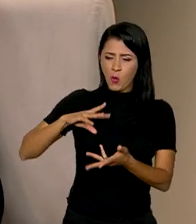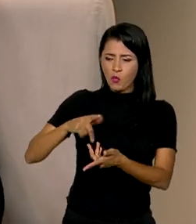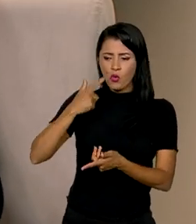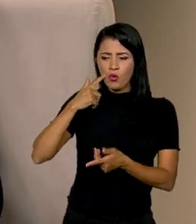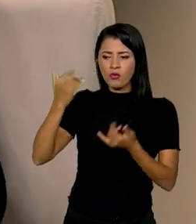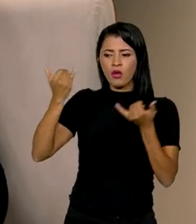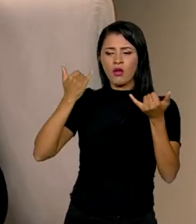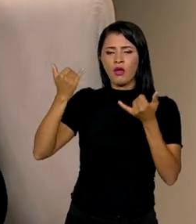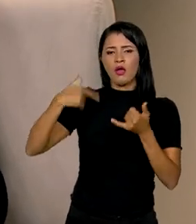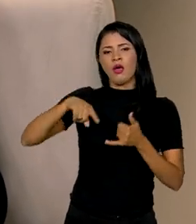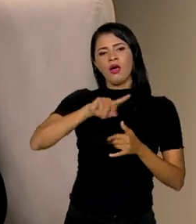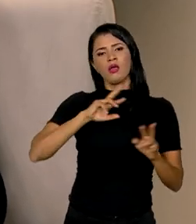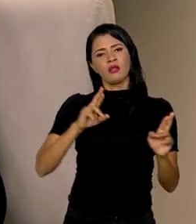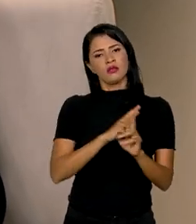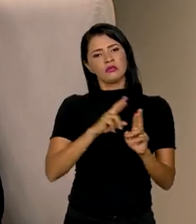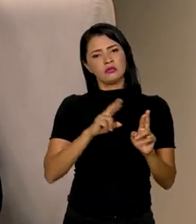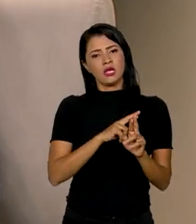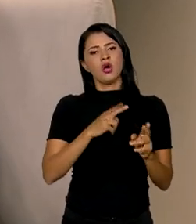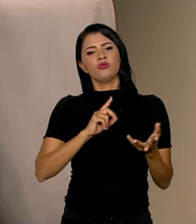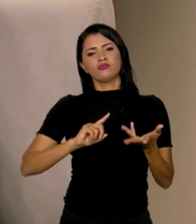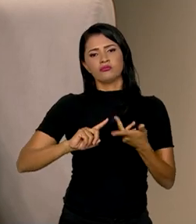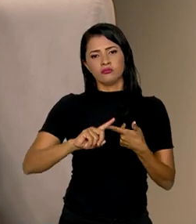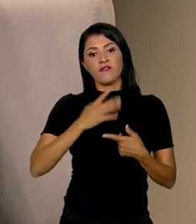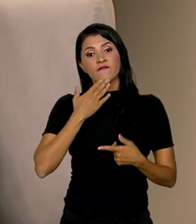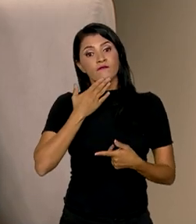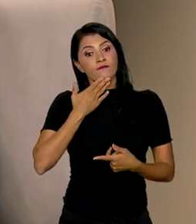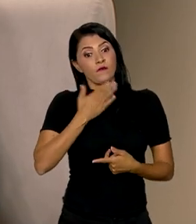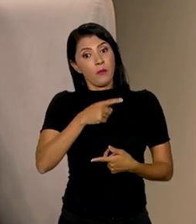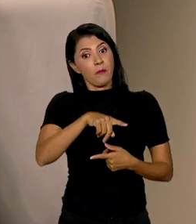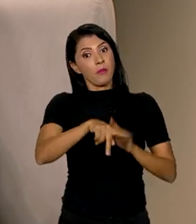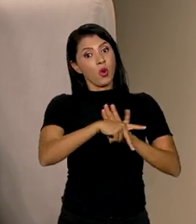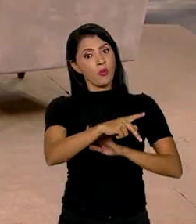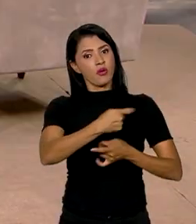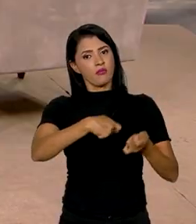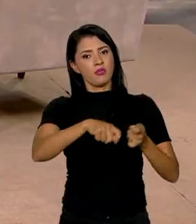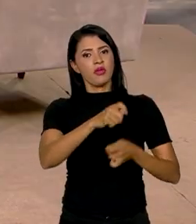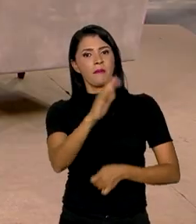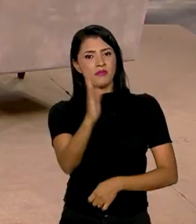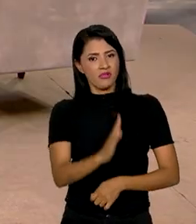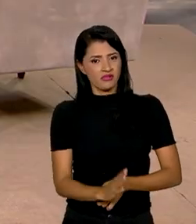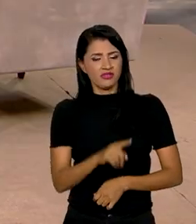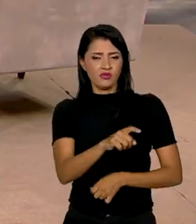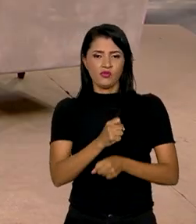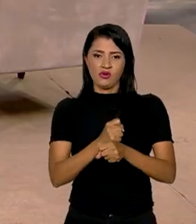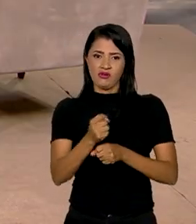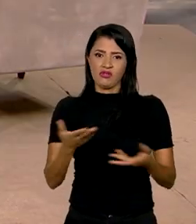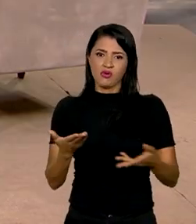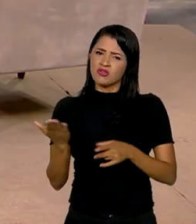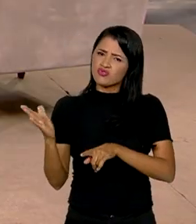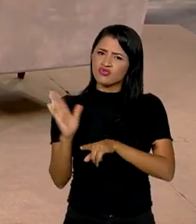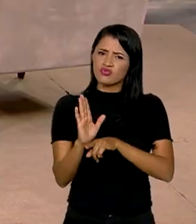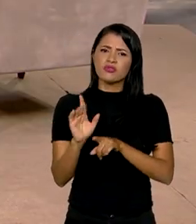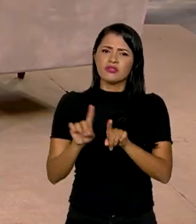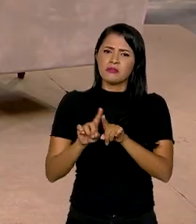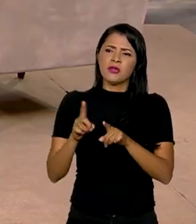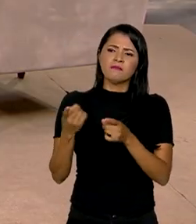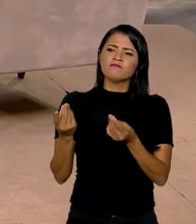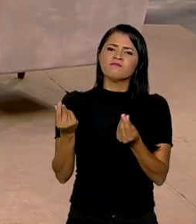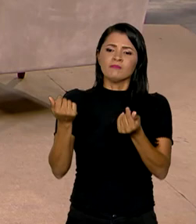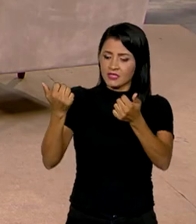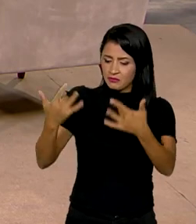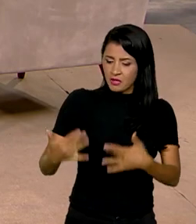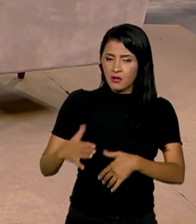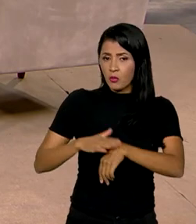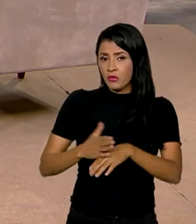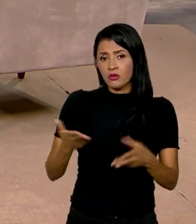em relação às condições mais favoráveis da economia brasileira neste ano e ajuda a explicar esse